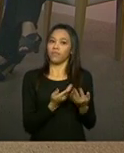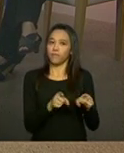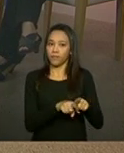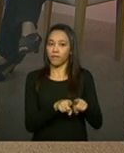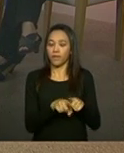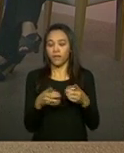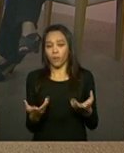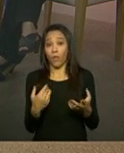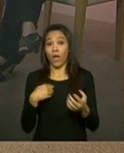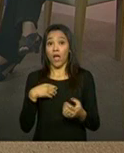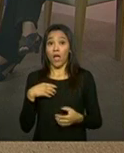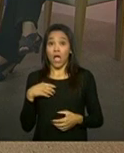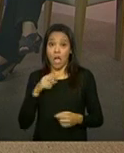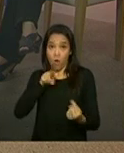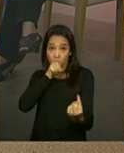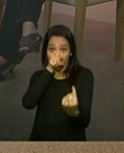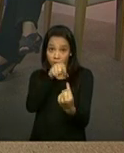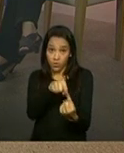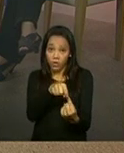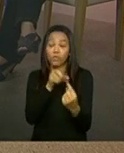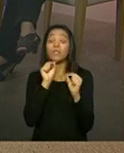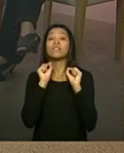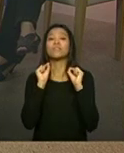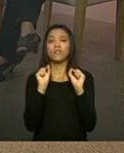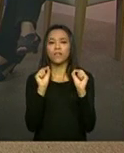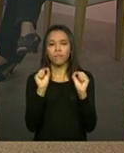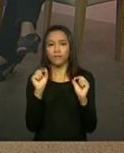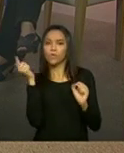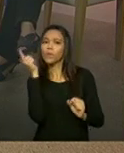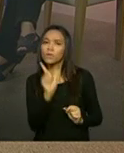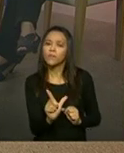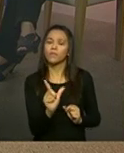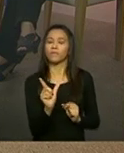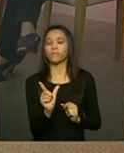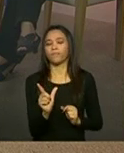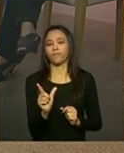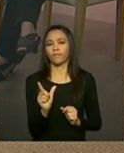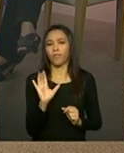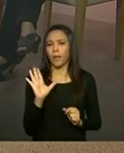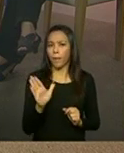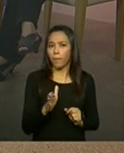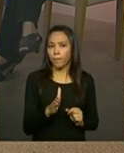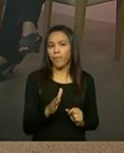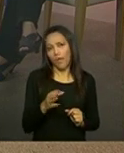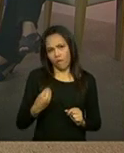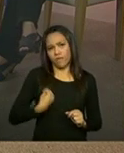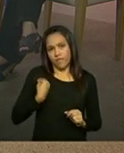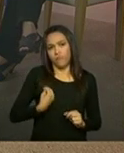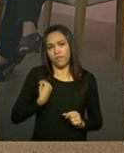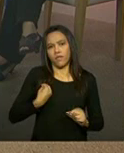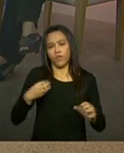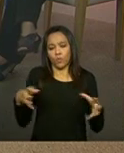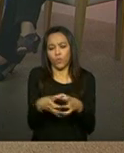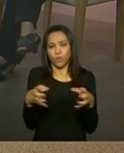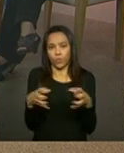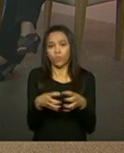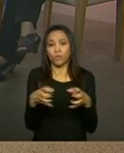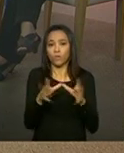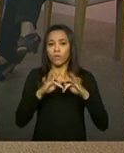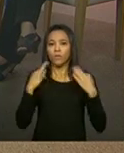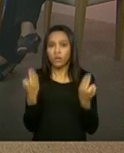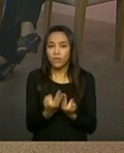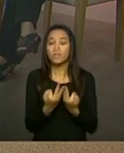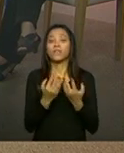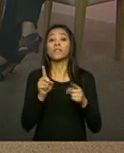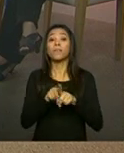Então, com esse objetivo de se chegar à melhoria mesmo da convivência familiar e comunitária e